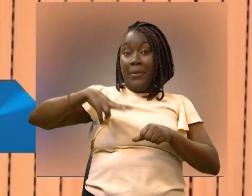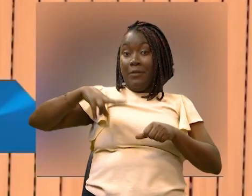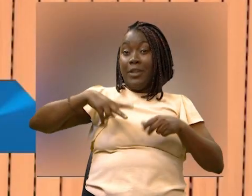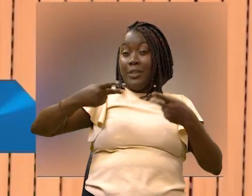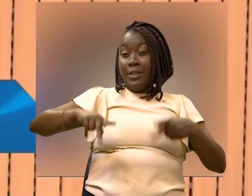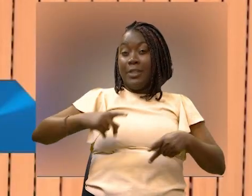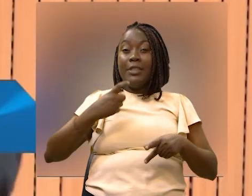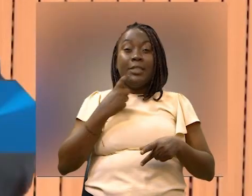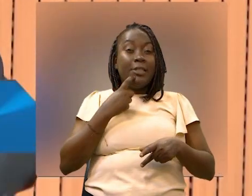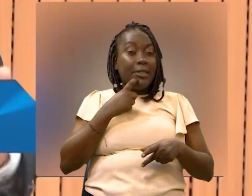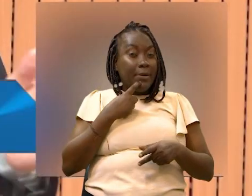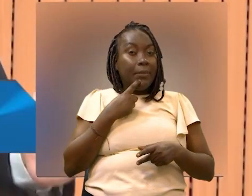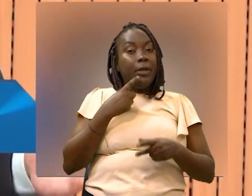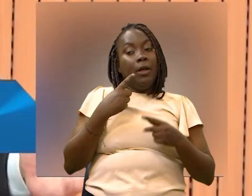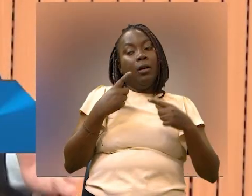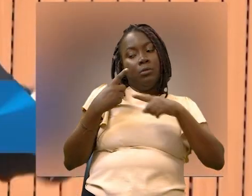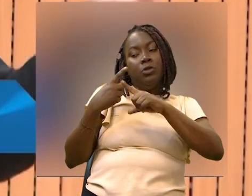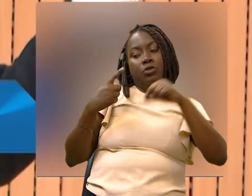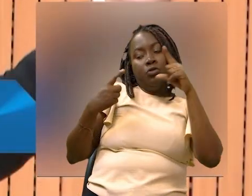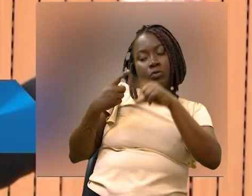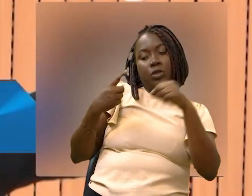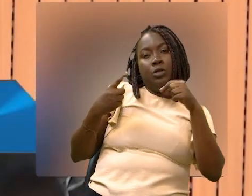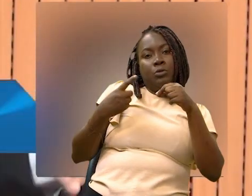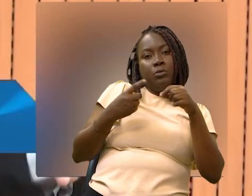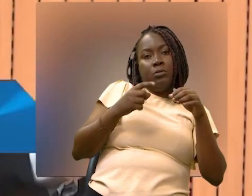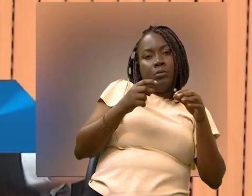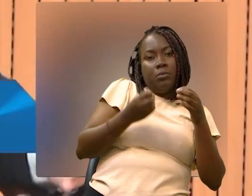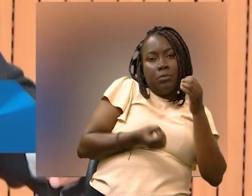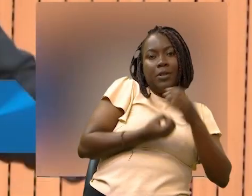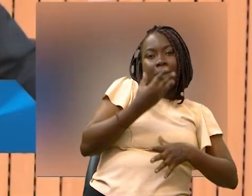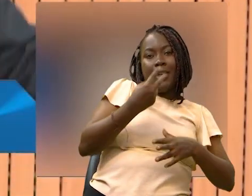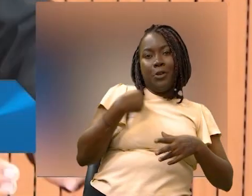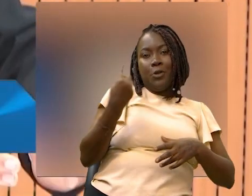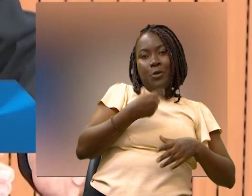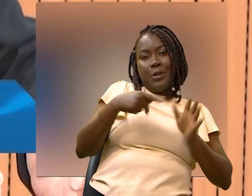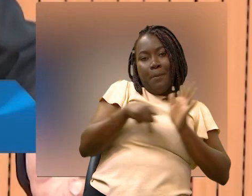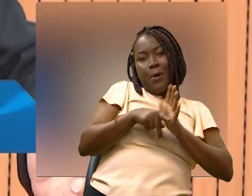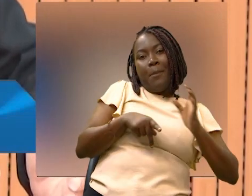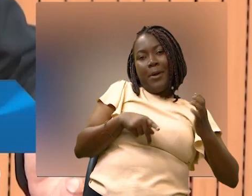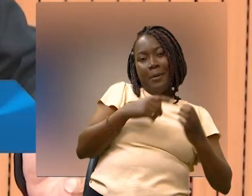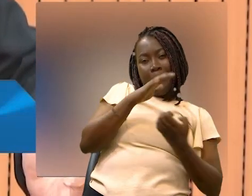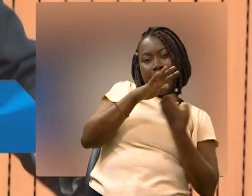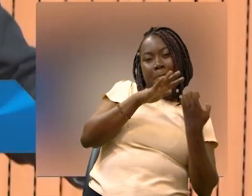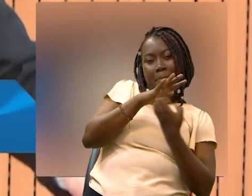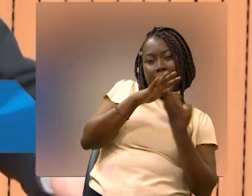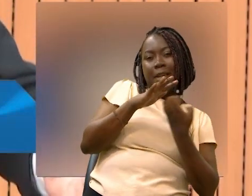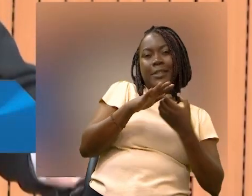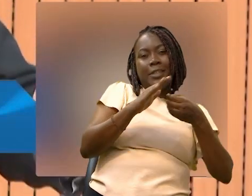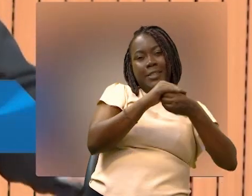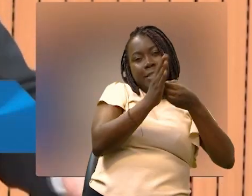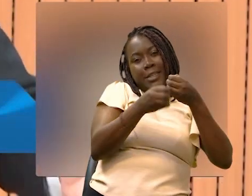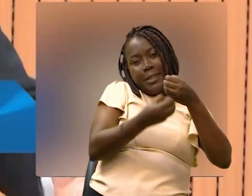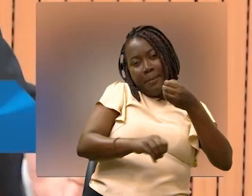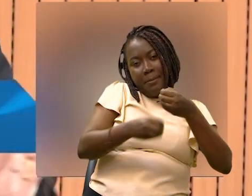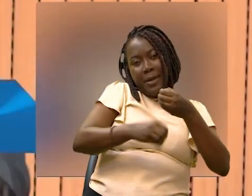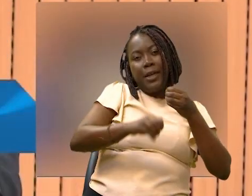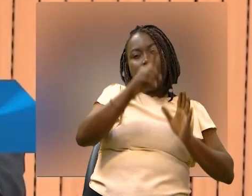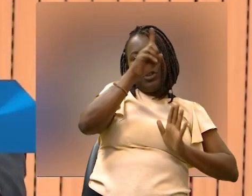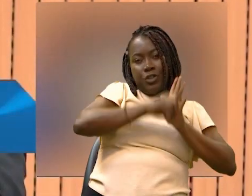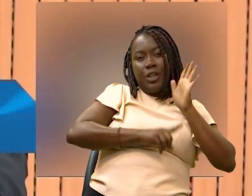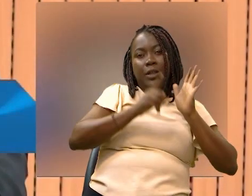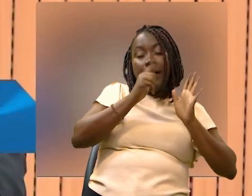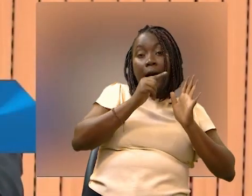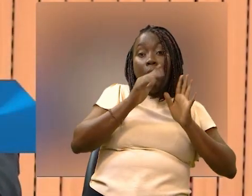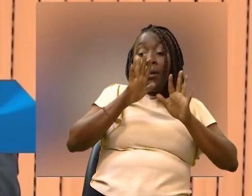privatização da Sabesp, apesar de Campinas ter optado historicamente por constituir a sua própria empresa para saneamento e direito à